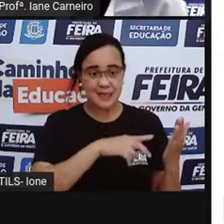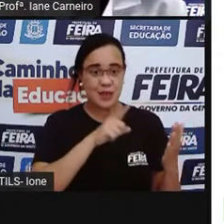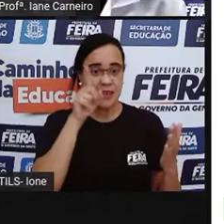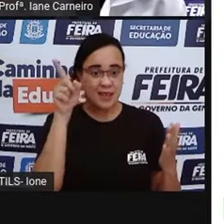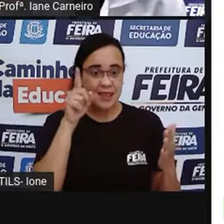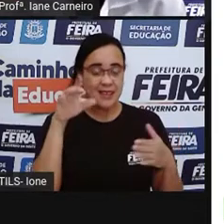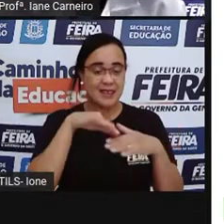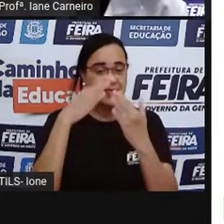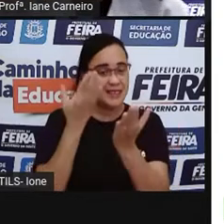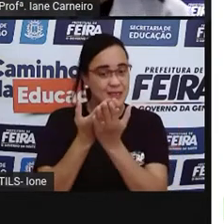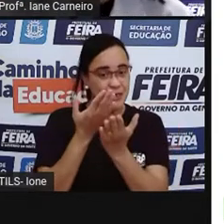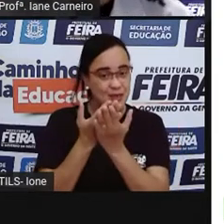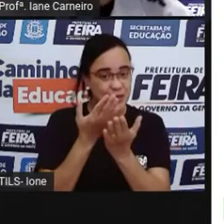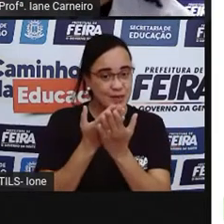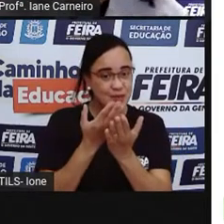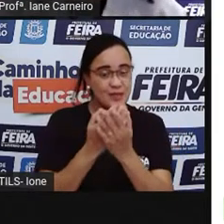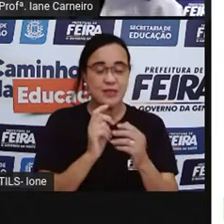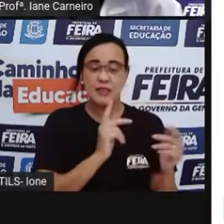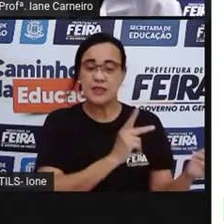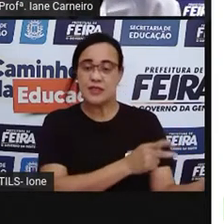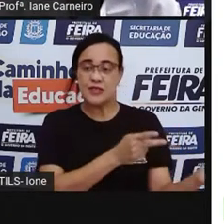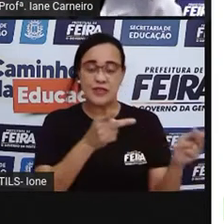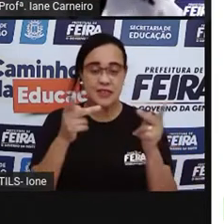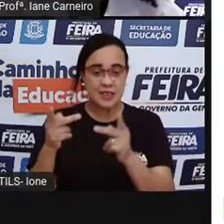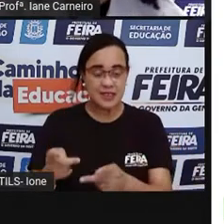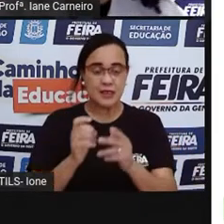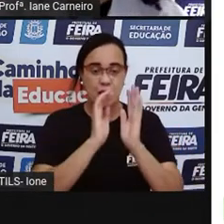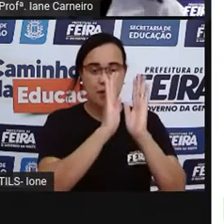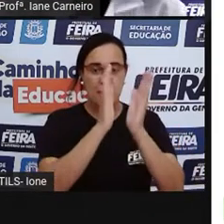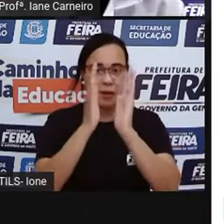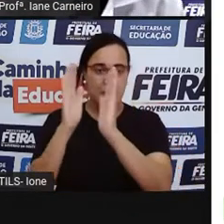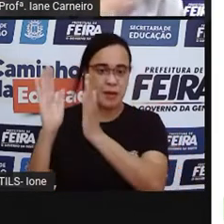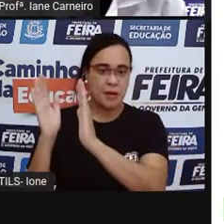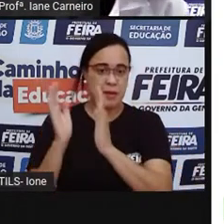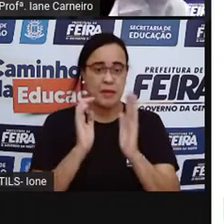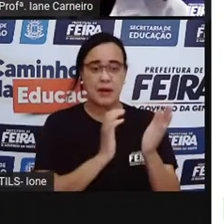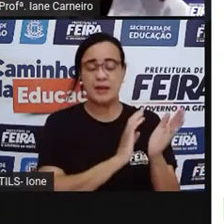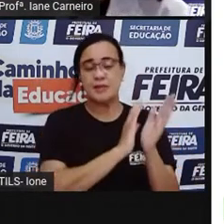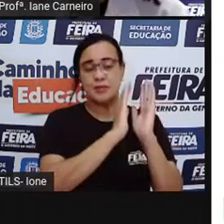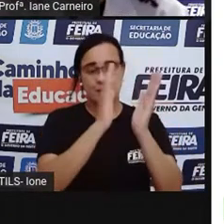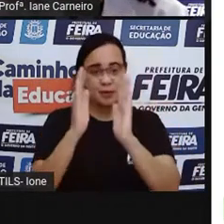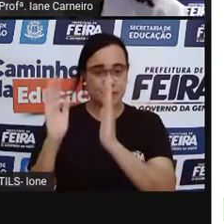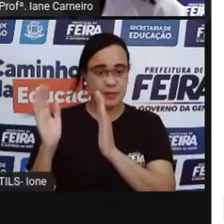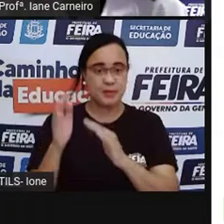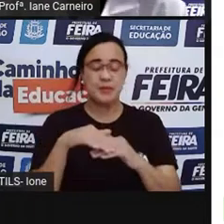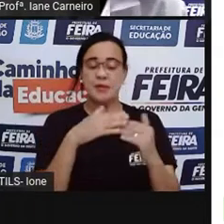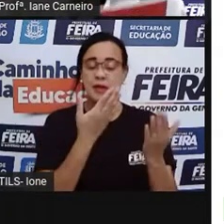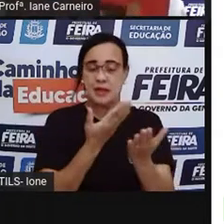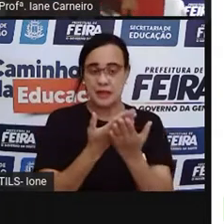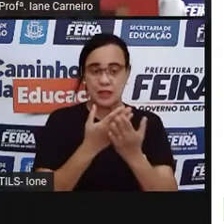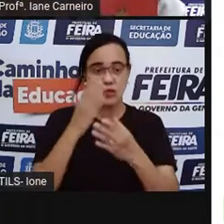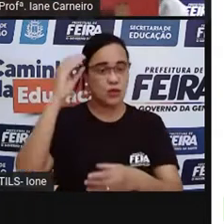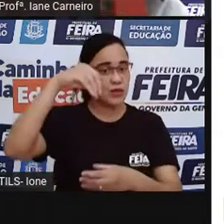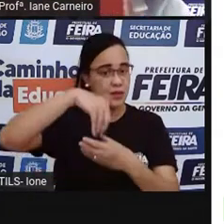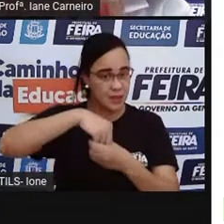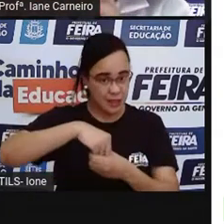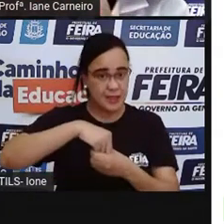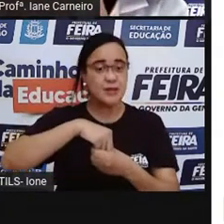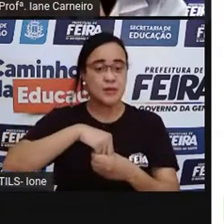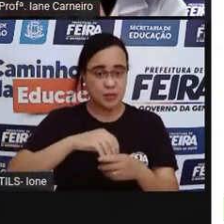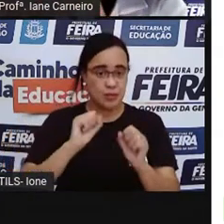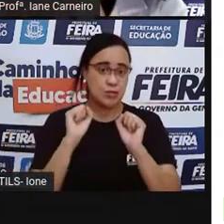escola visitar a biblioteca de classe de vocês, né? Ou a biblioteca da escola em que vocês estudam,